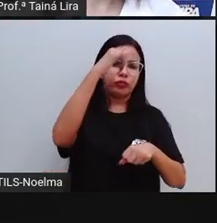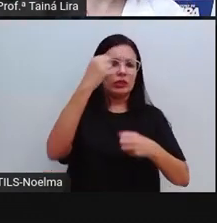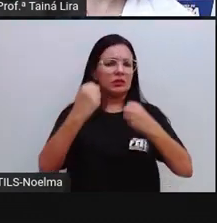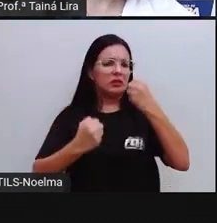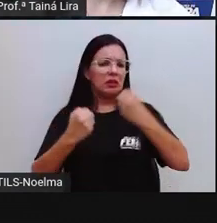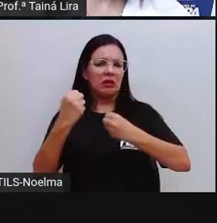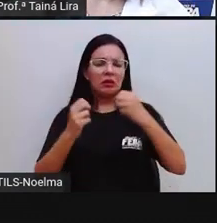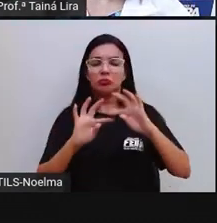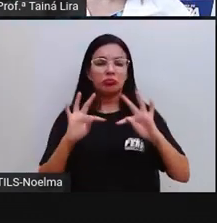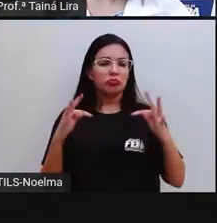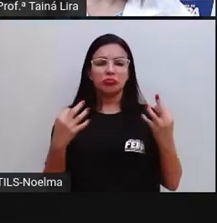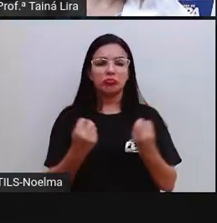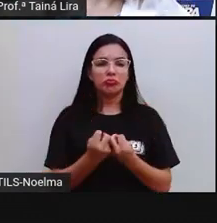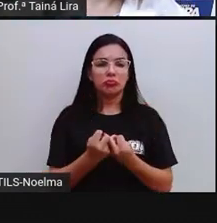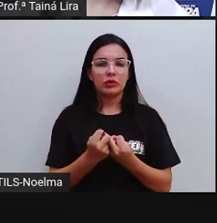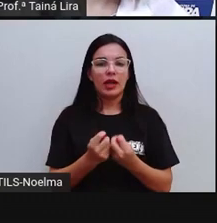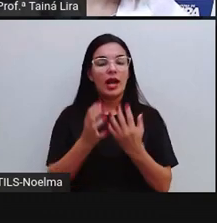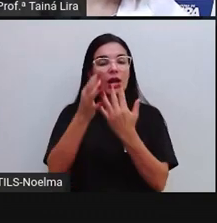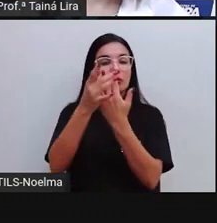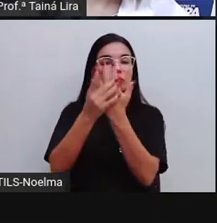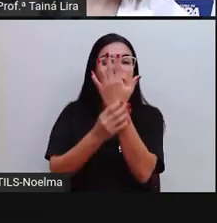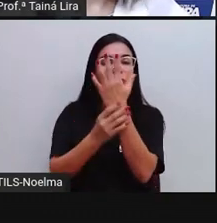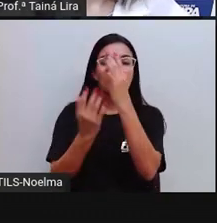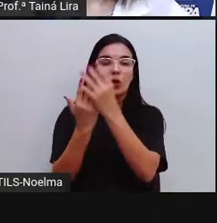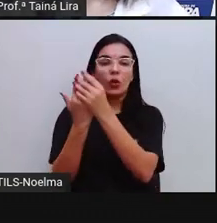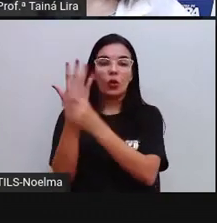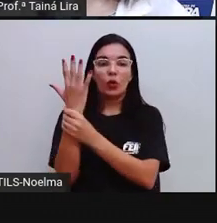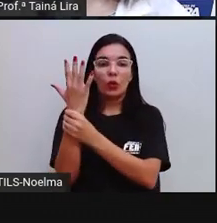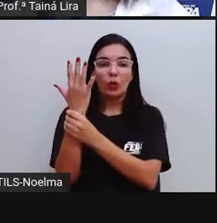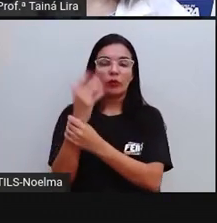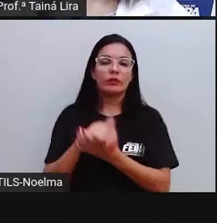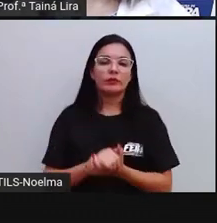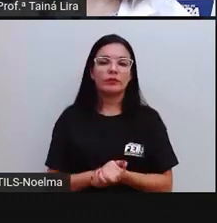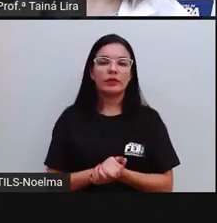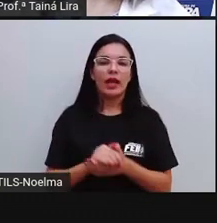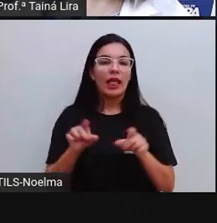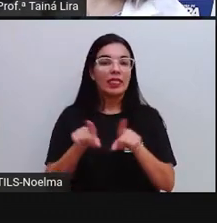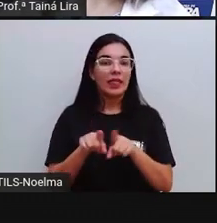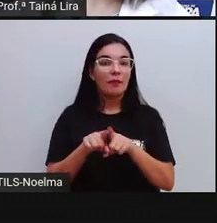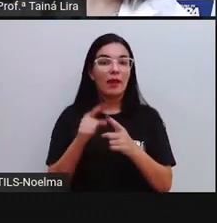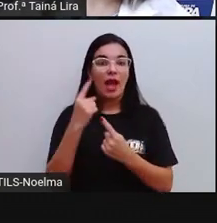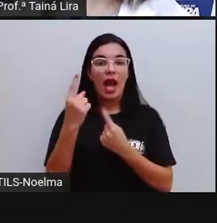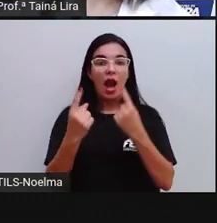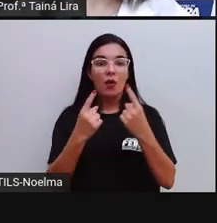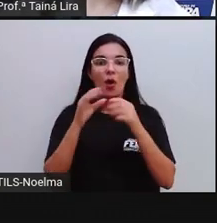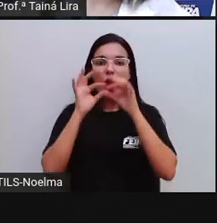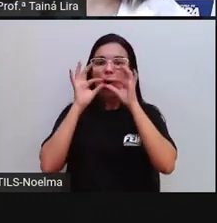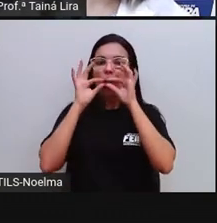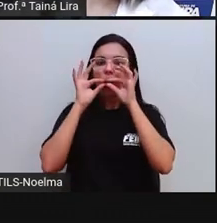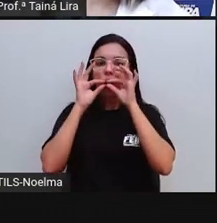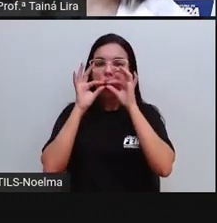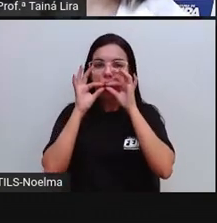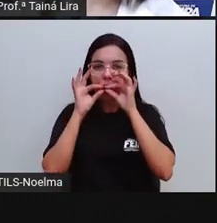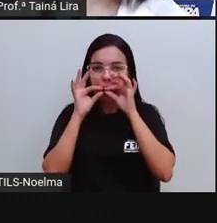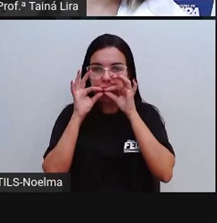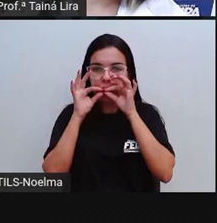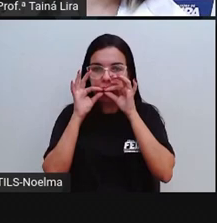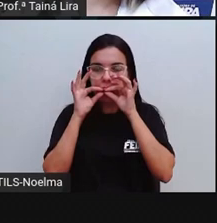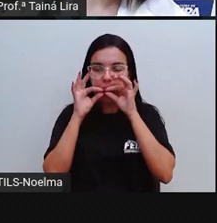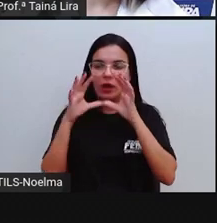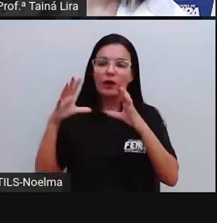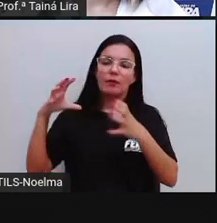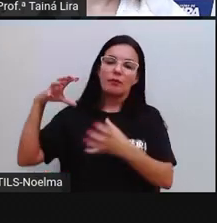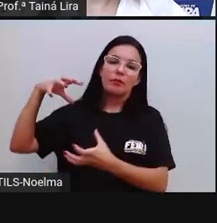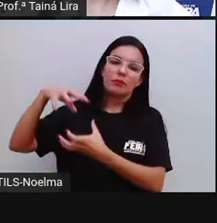né, de forma geral, as luvas de borracha, tem alguns tipos de balões, né, por exemplo, esses que tem